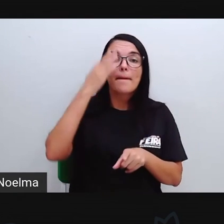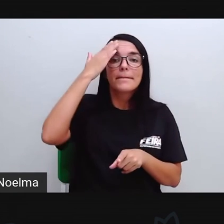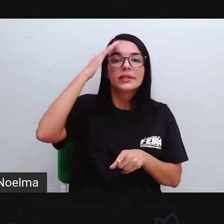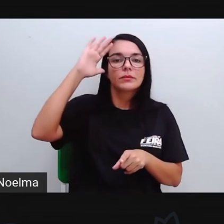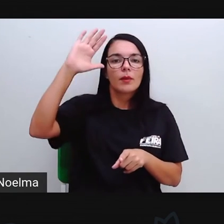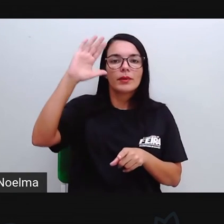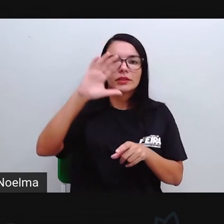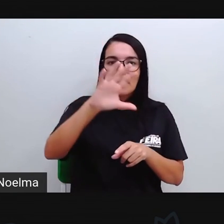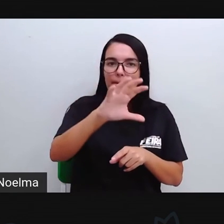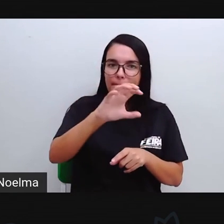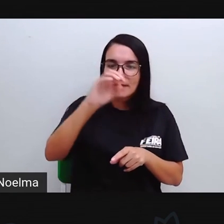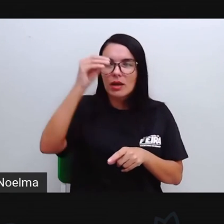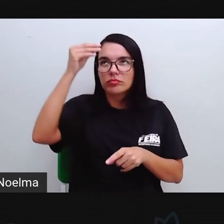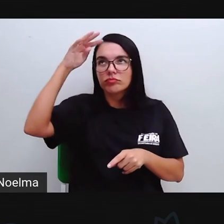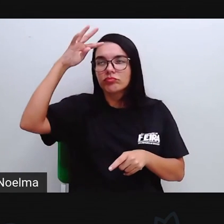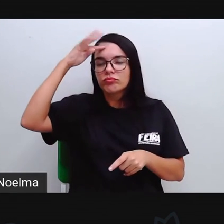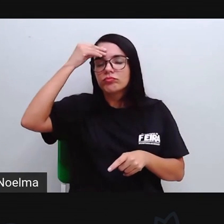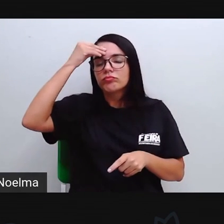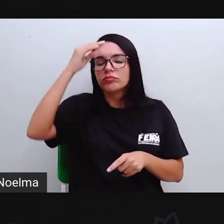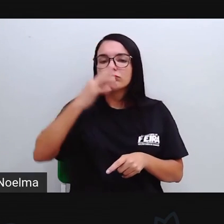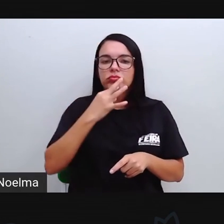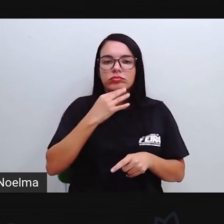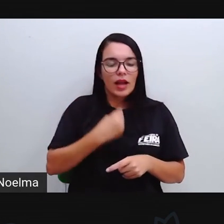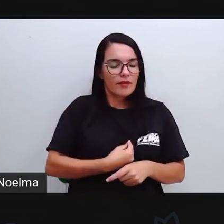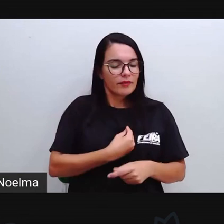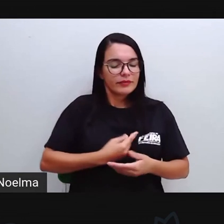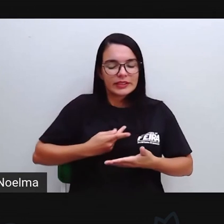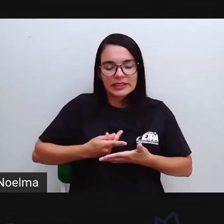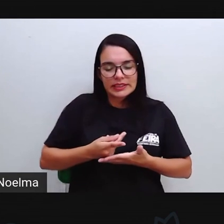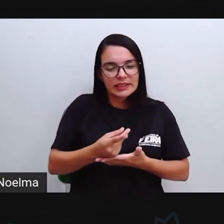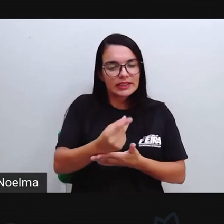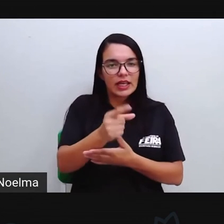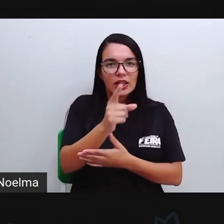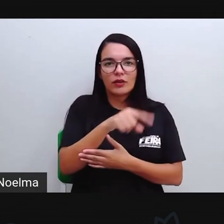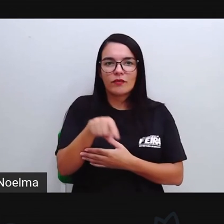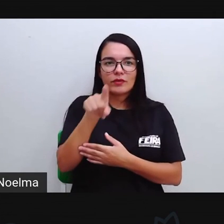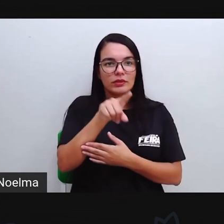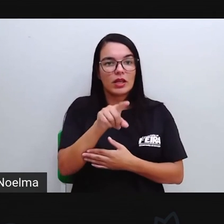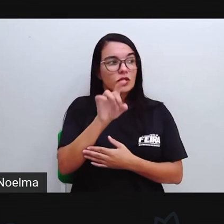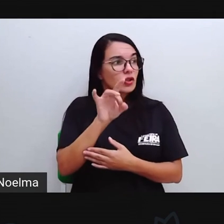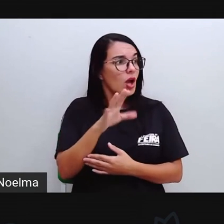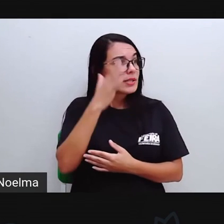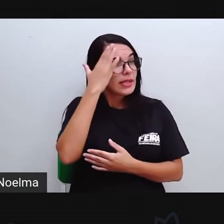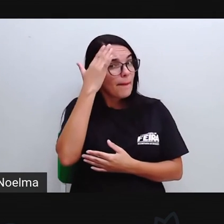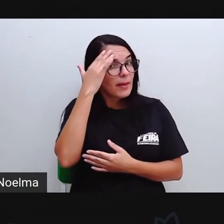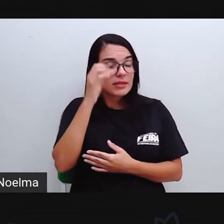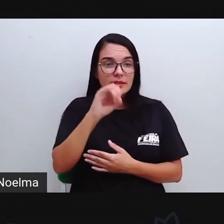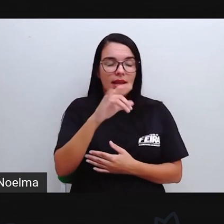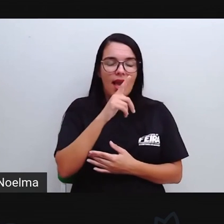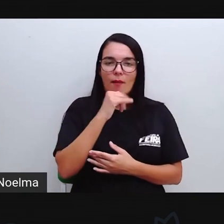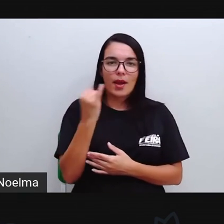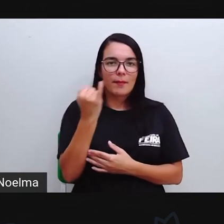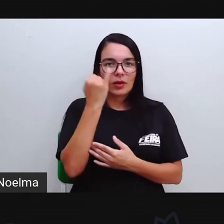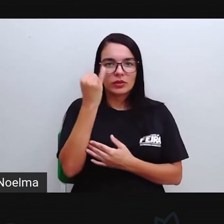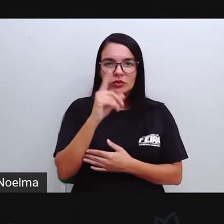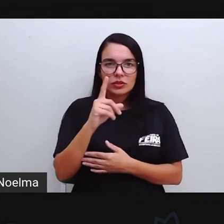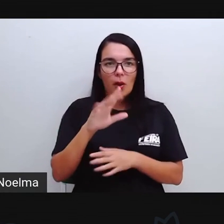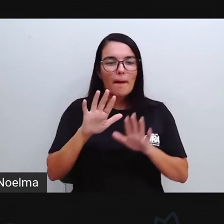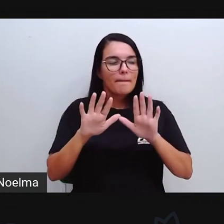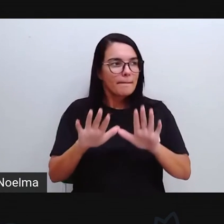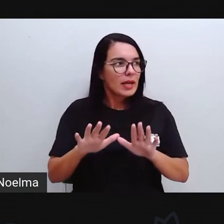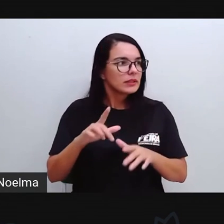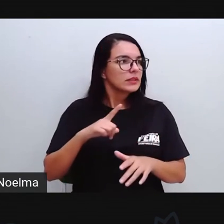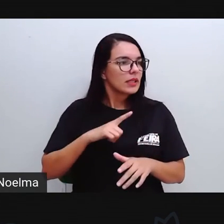Pegue esse conhecimento E leve para a vida De vocês Não é só saber Que a água é importante Para a nossa vida Mas a gente